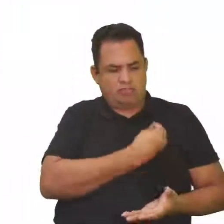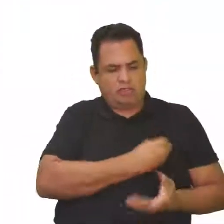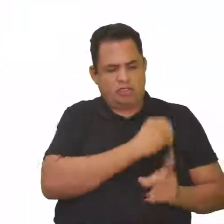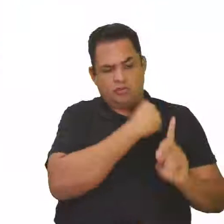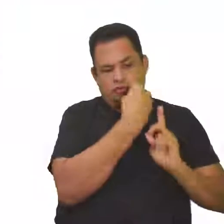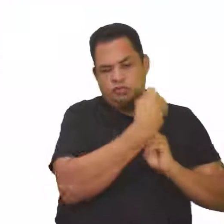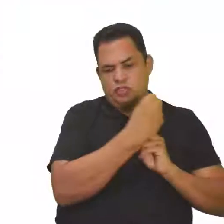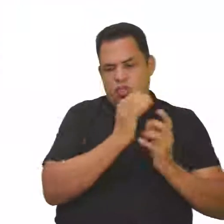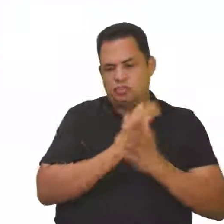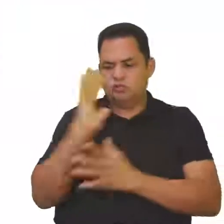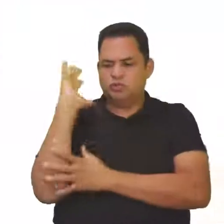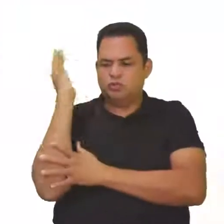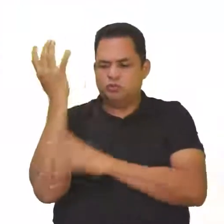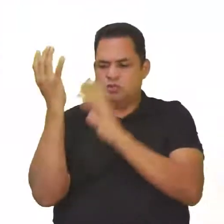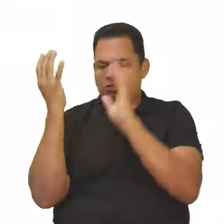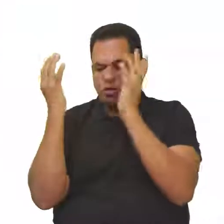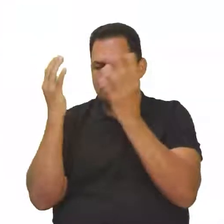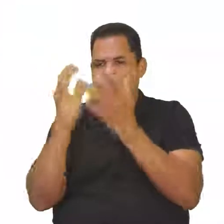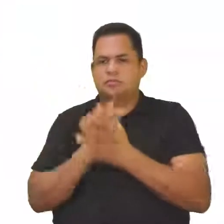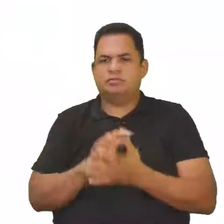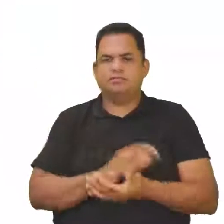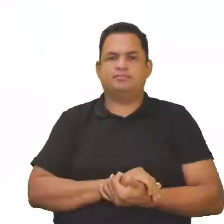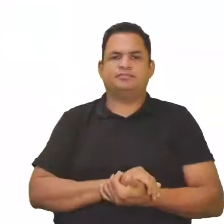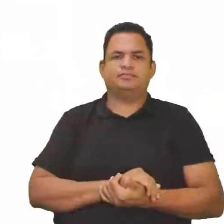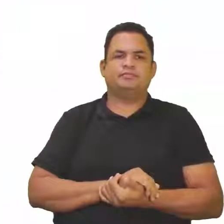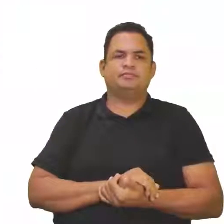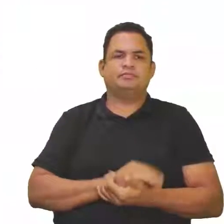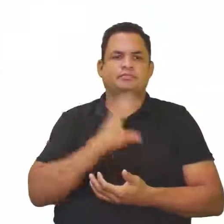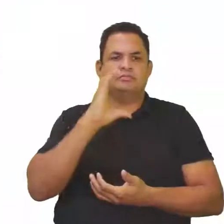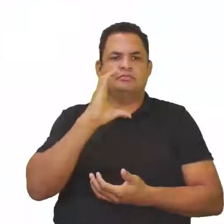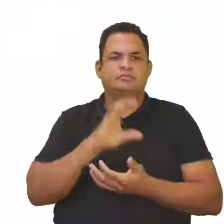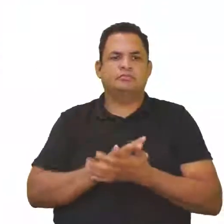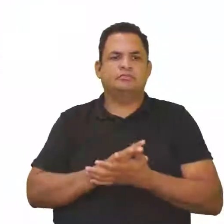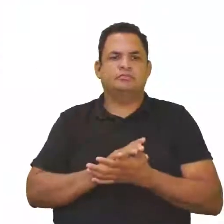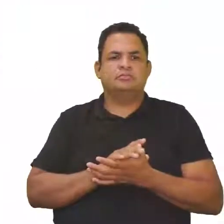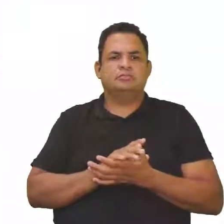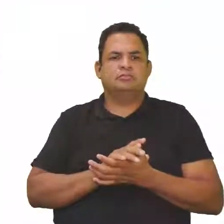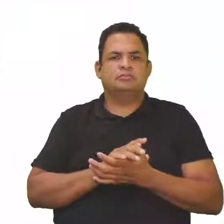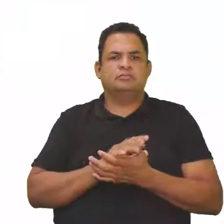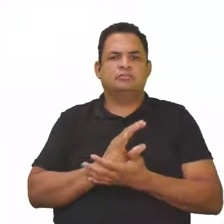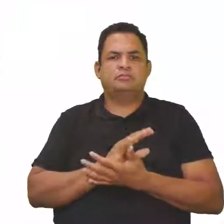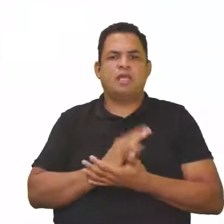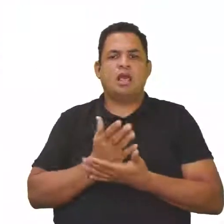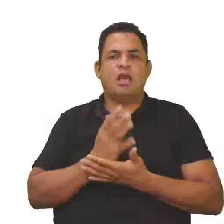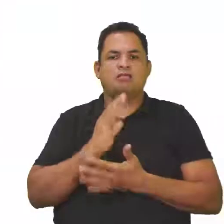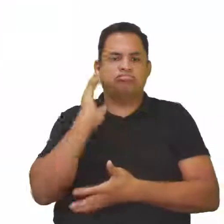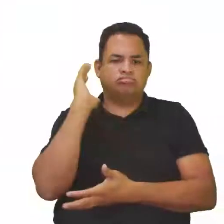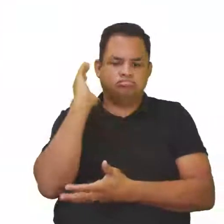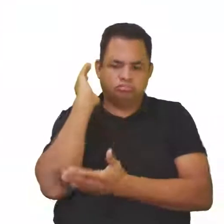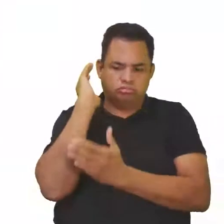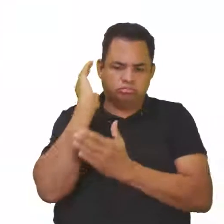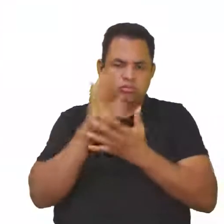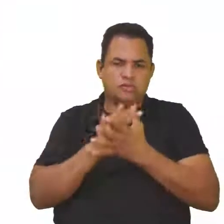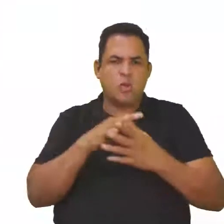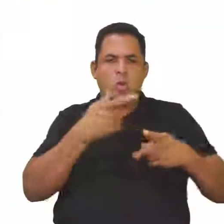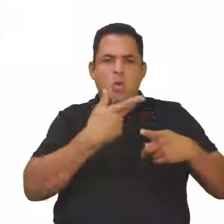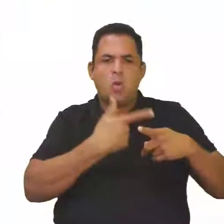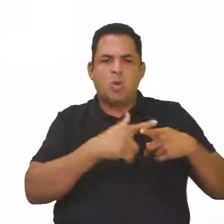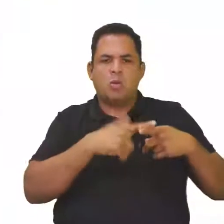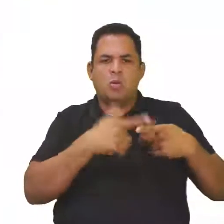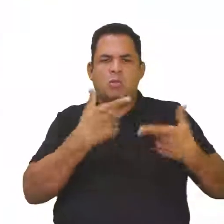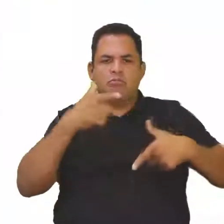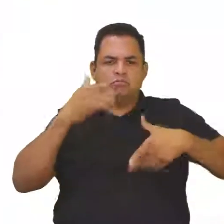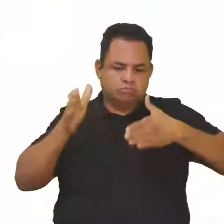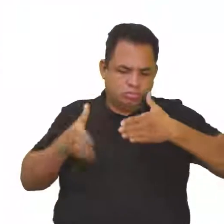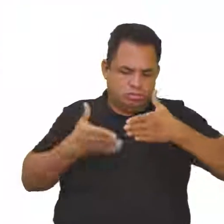com o meio natural. Letra C, as degradações produzidas pela exploração dos recursos